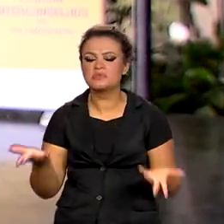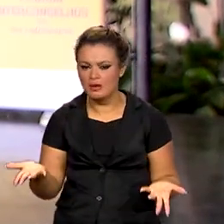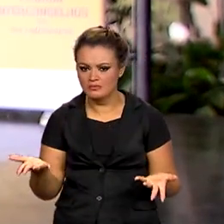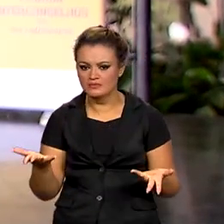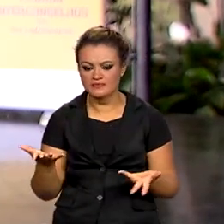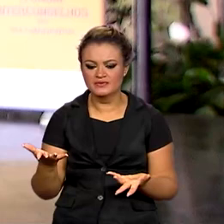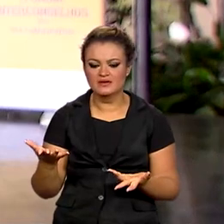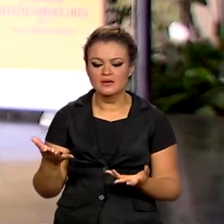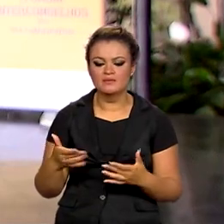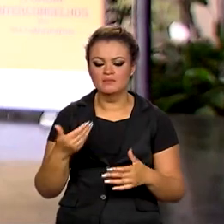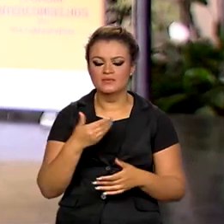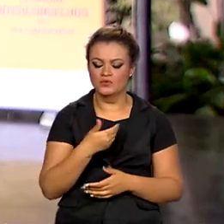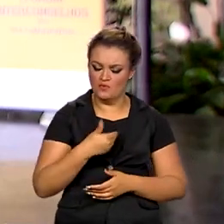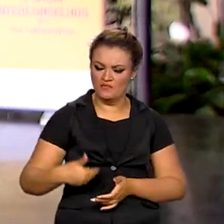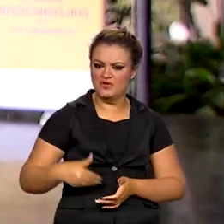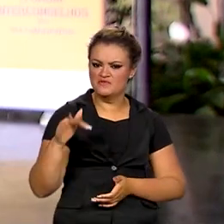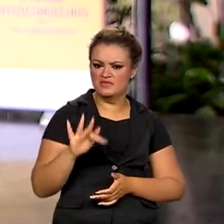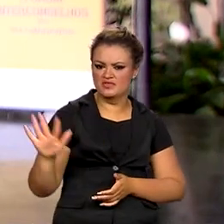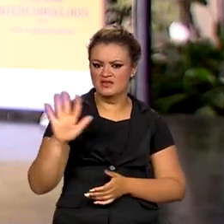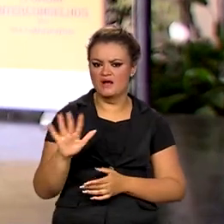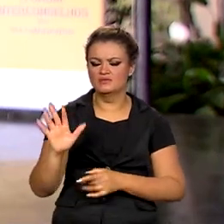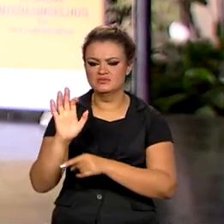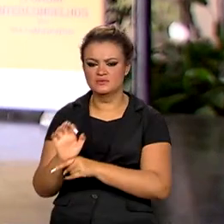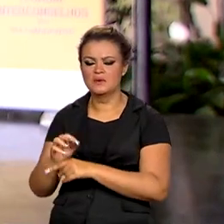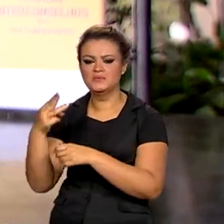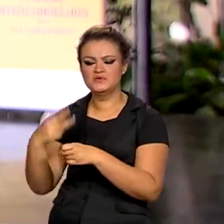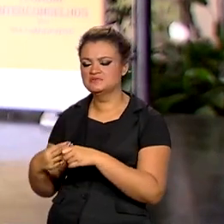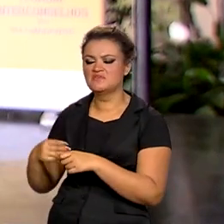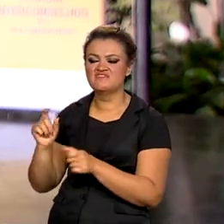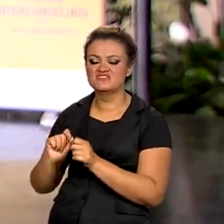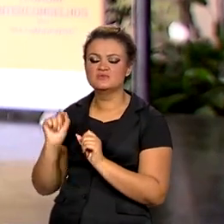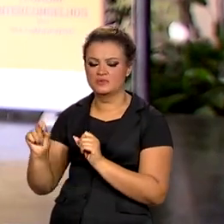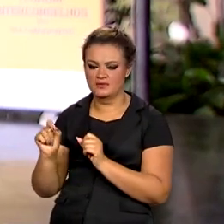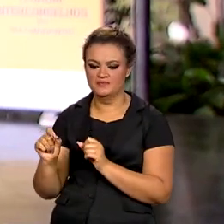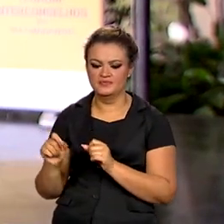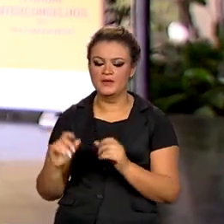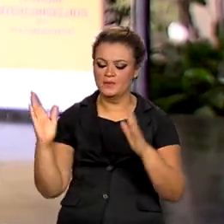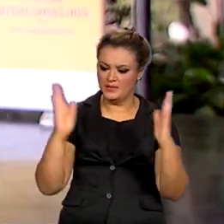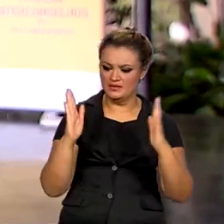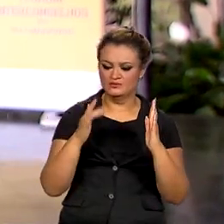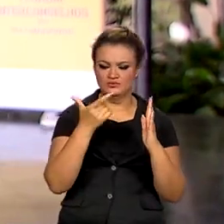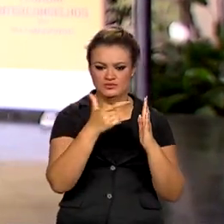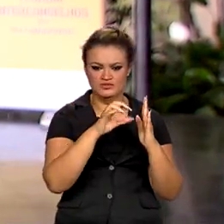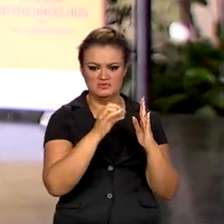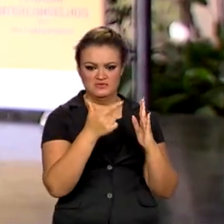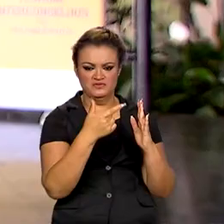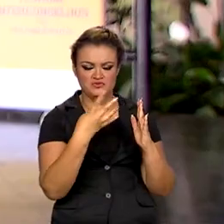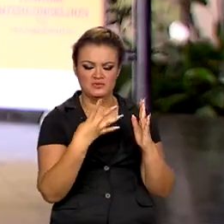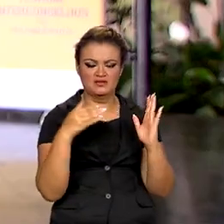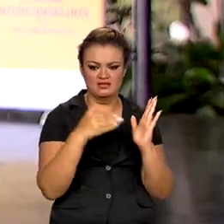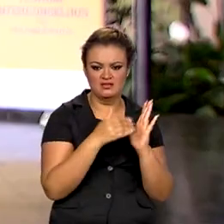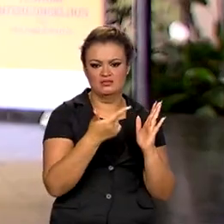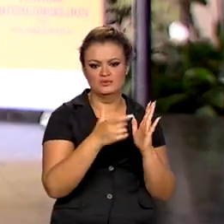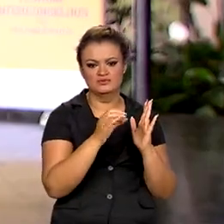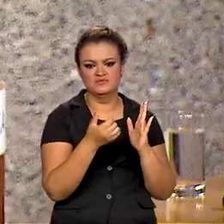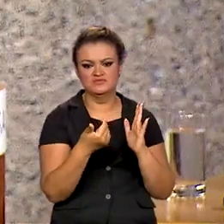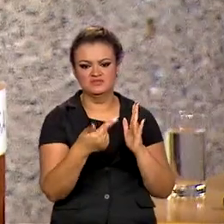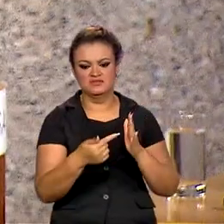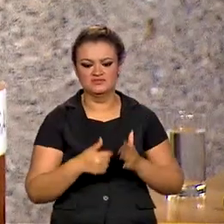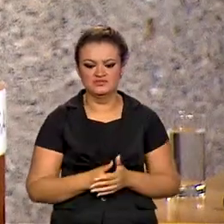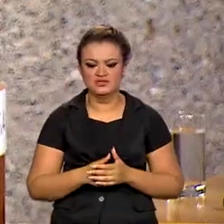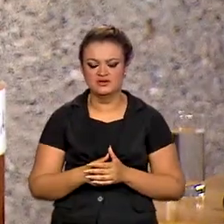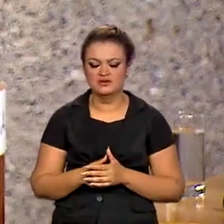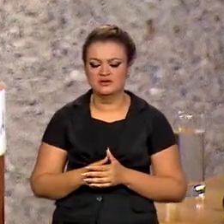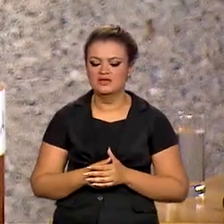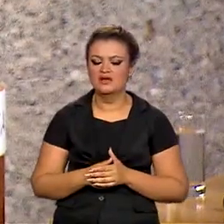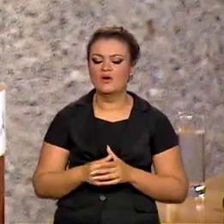seguidos pelos governos federal, estaduais e municipais entre o período de 2024 a 2027. Os